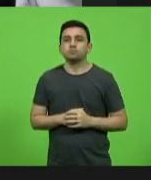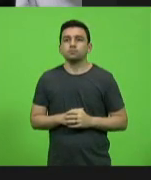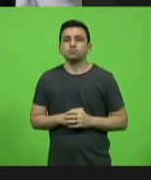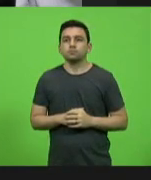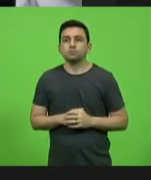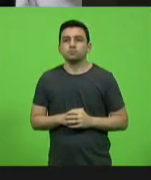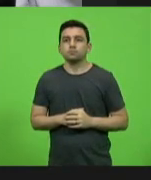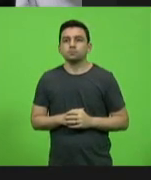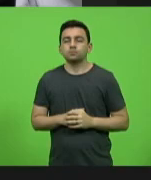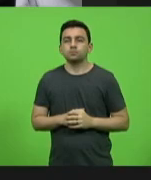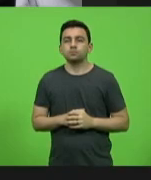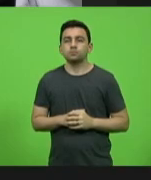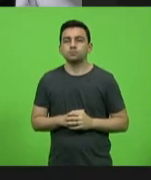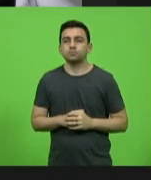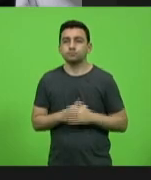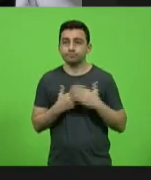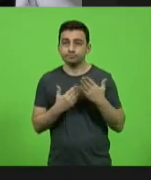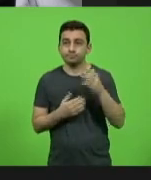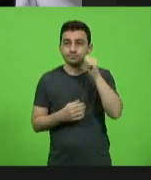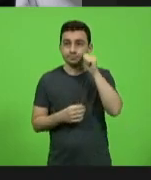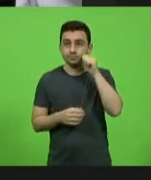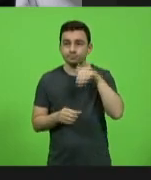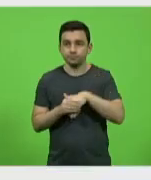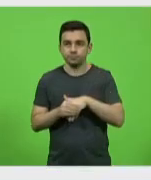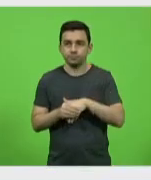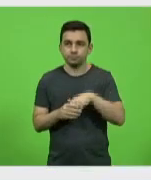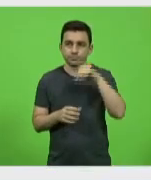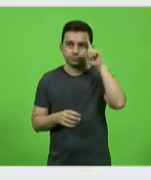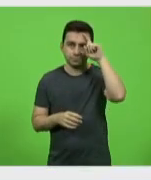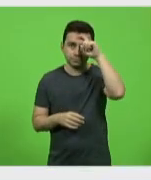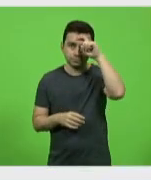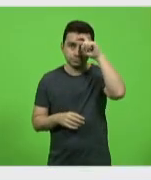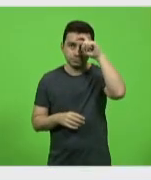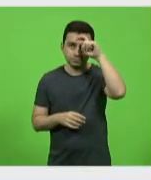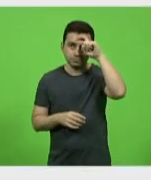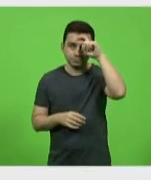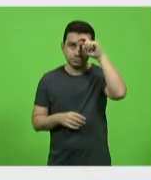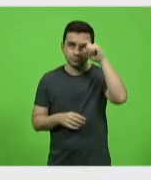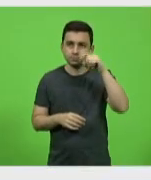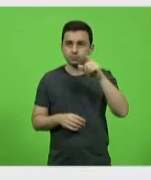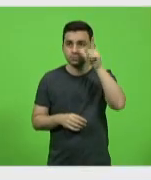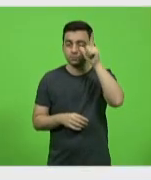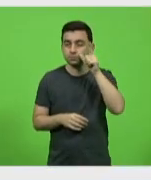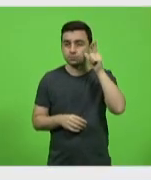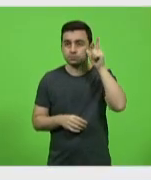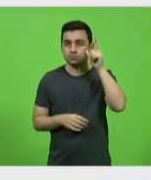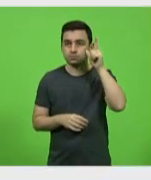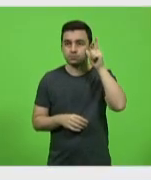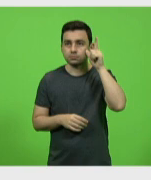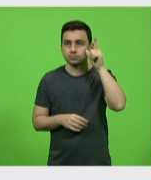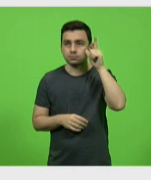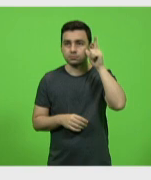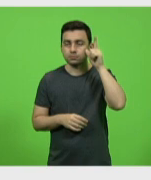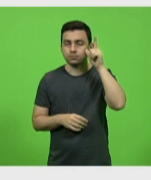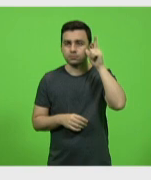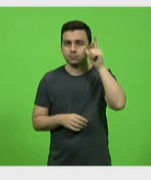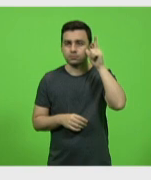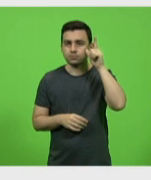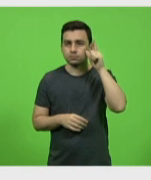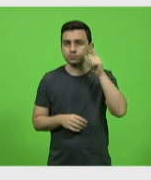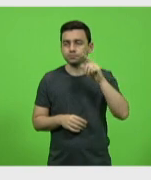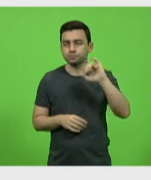Ana Campagnolo vota no deputado Marcos Vieira, no deputado Laércio Schuster, no deputado